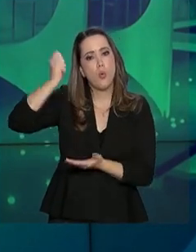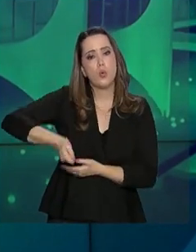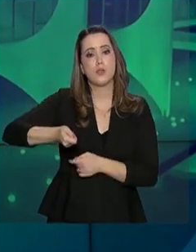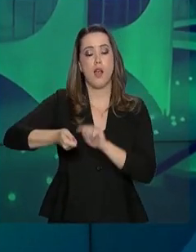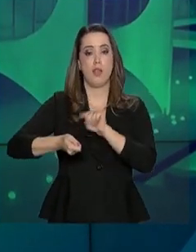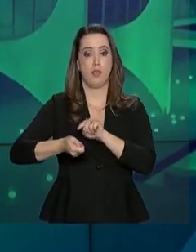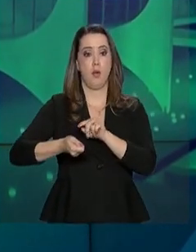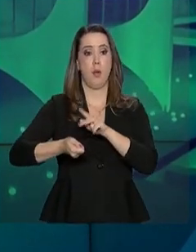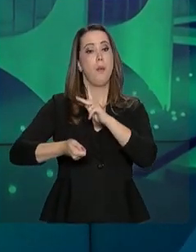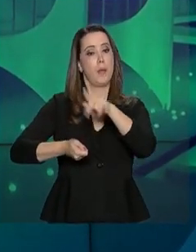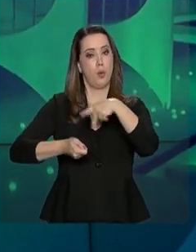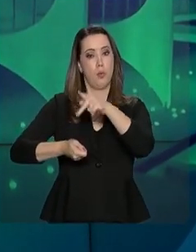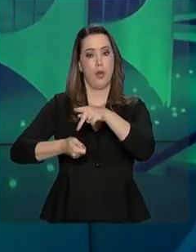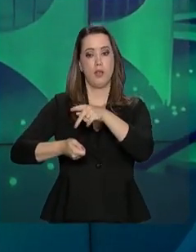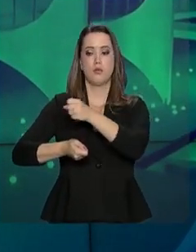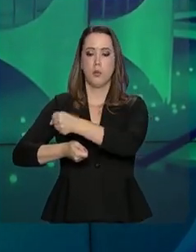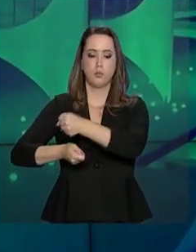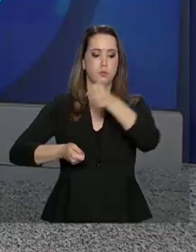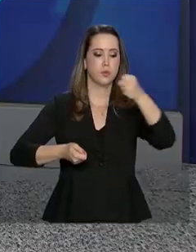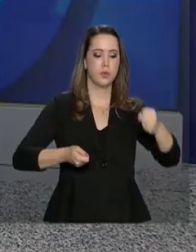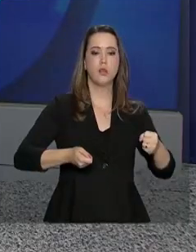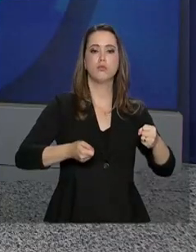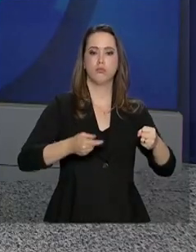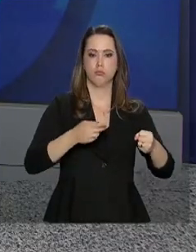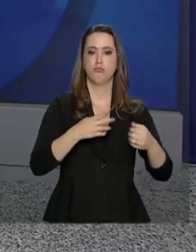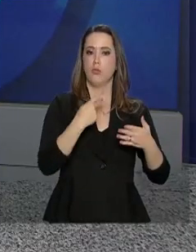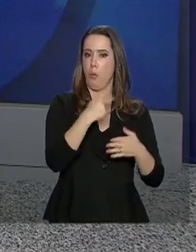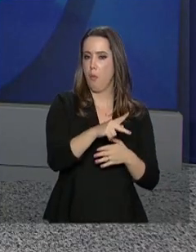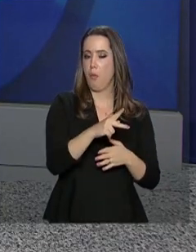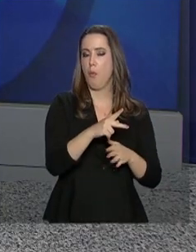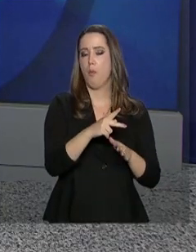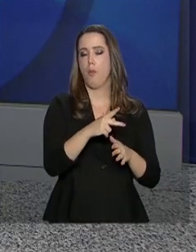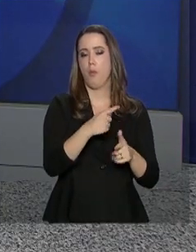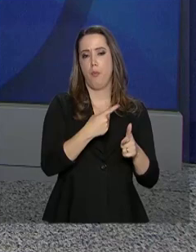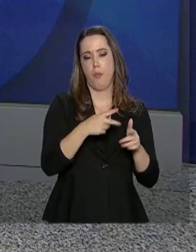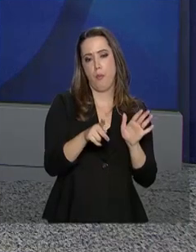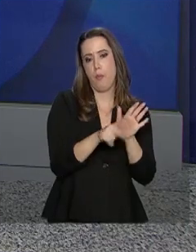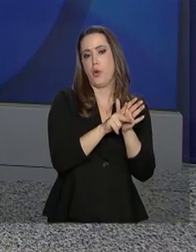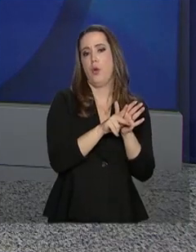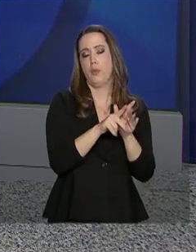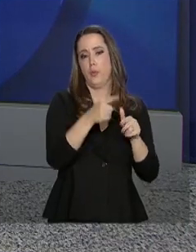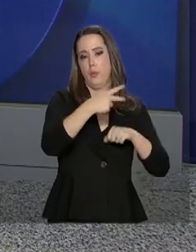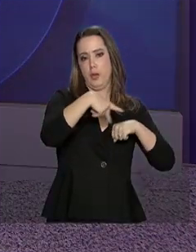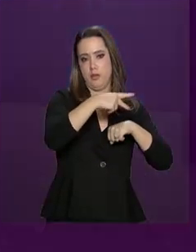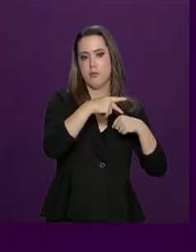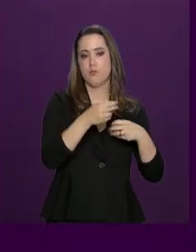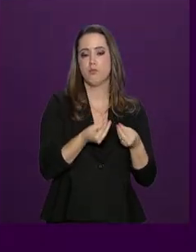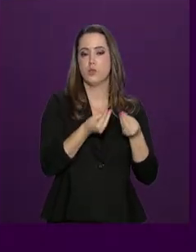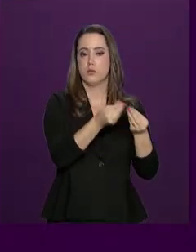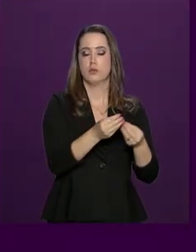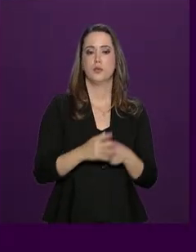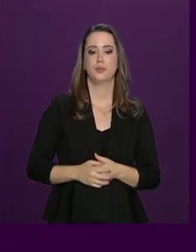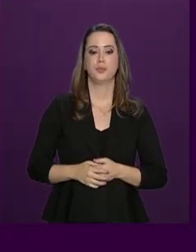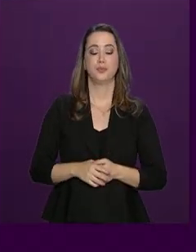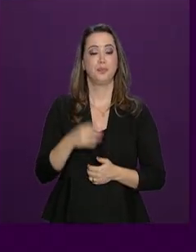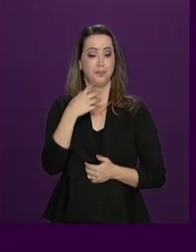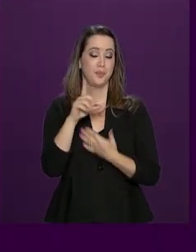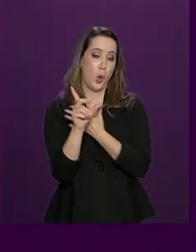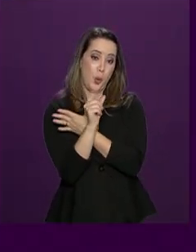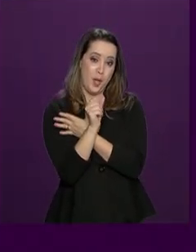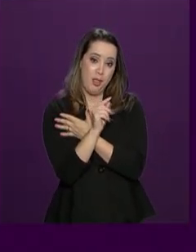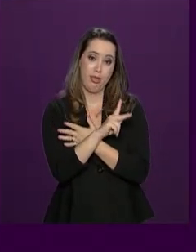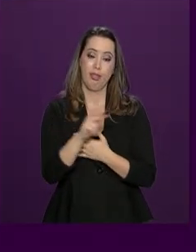pelas autoridades do país de origem. O presidente argentino, Maurício Macri, publicou foto em sua conta no Twitter